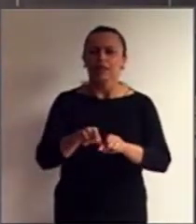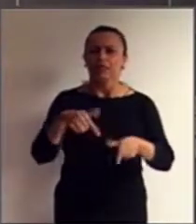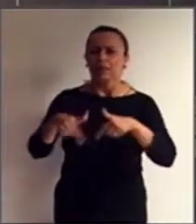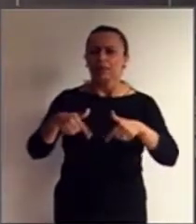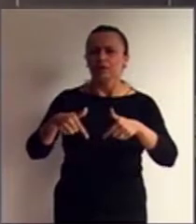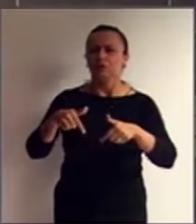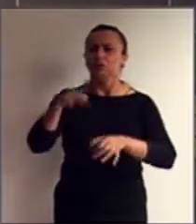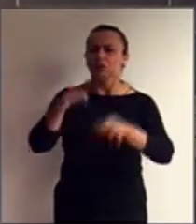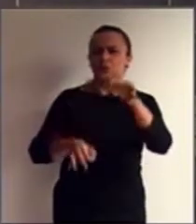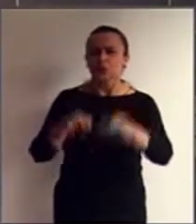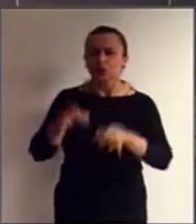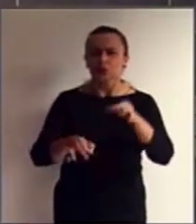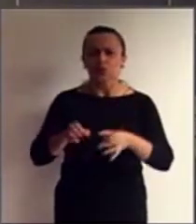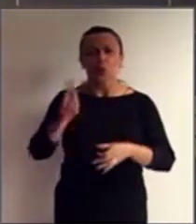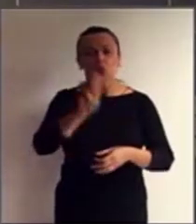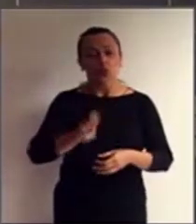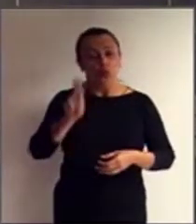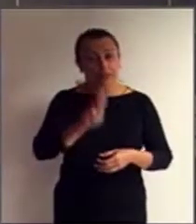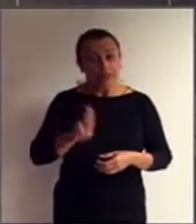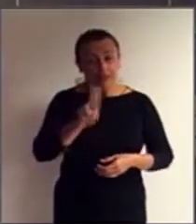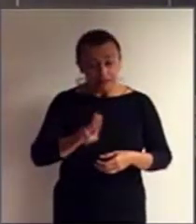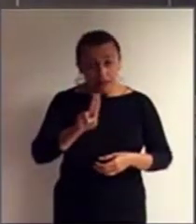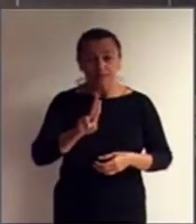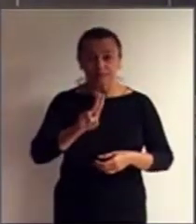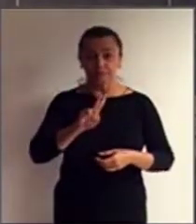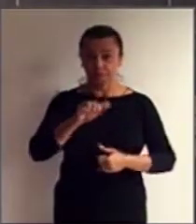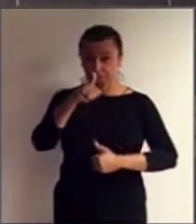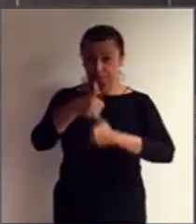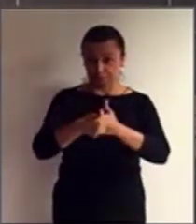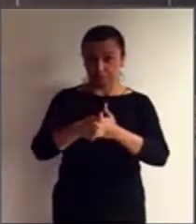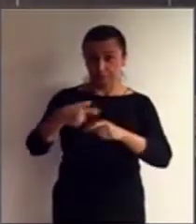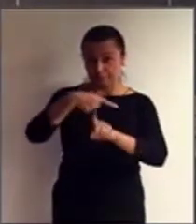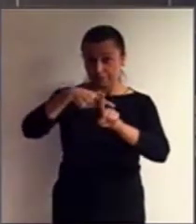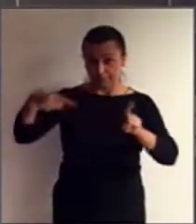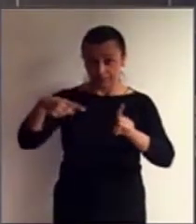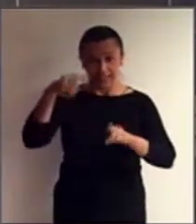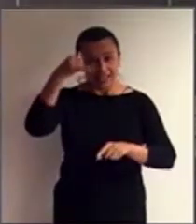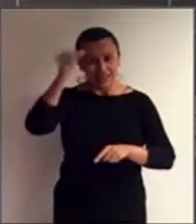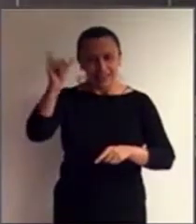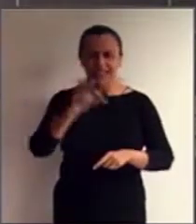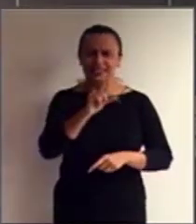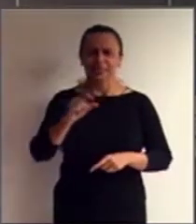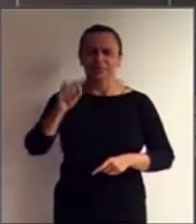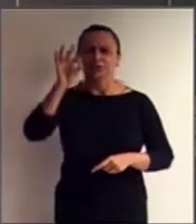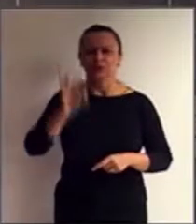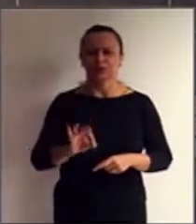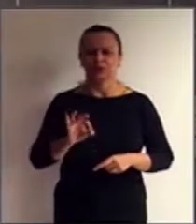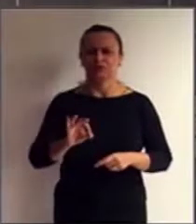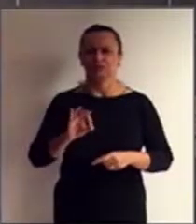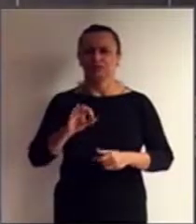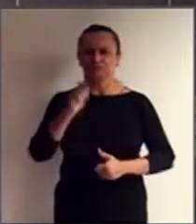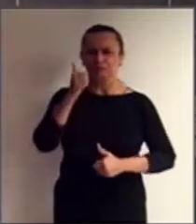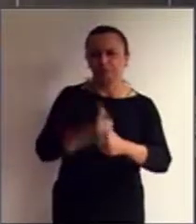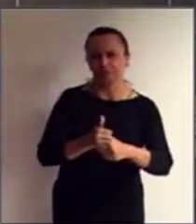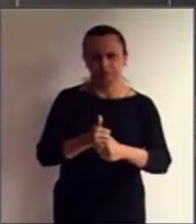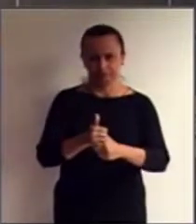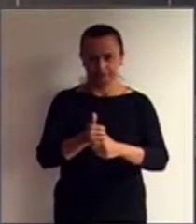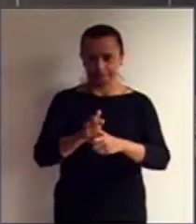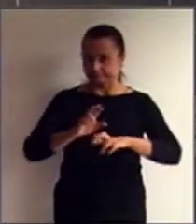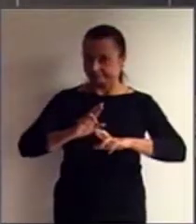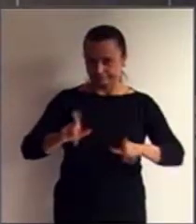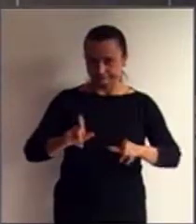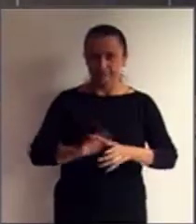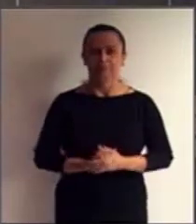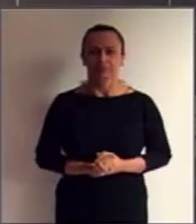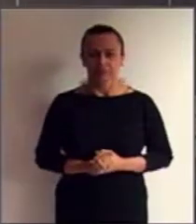utilizar a interdição parcial como regra, evitando a interdição total de direitos. Organizamos este mini